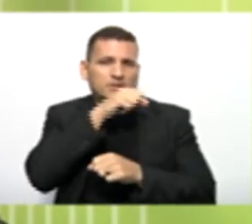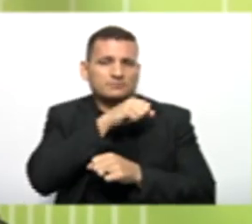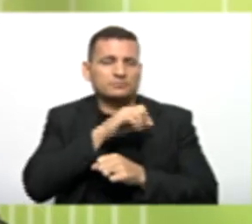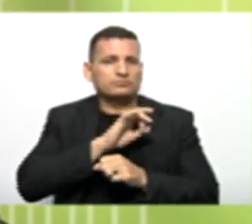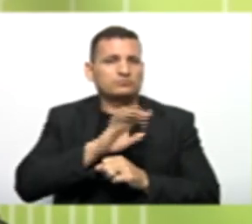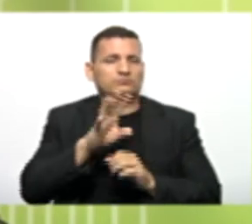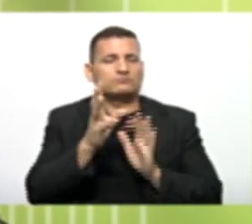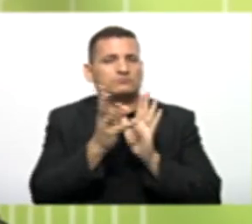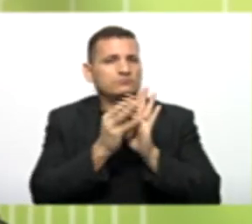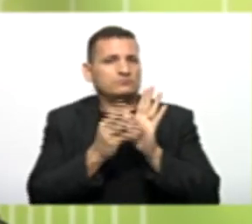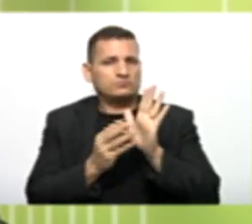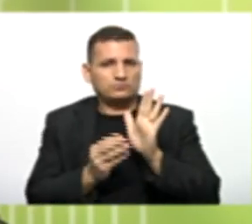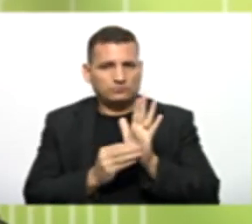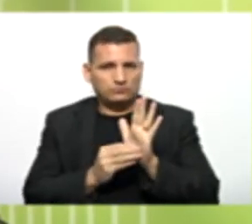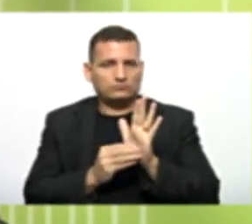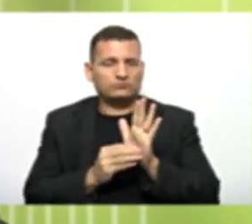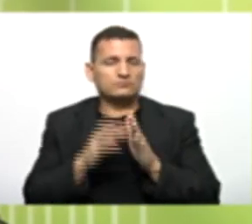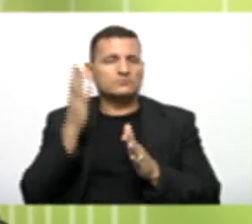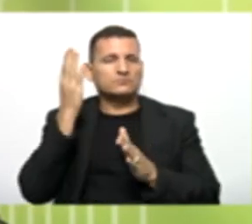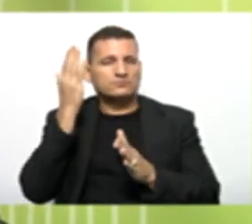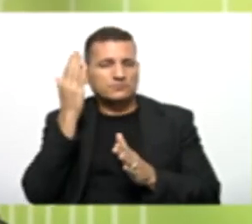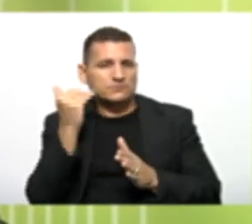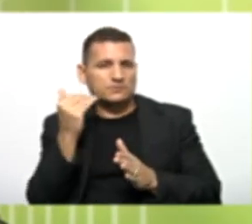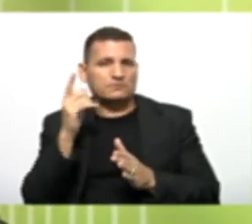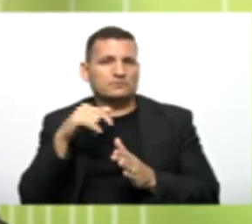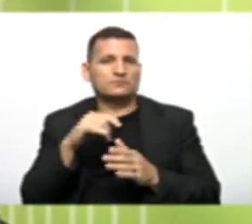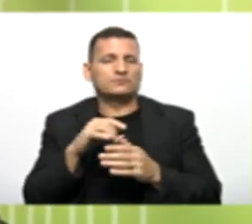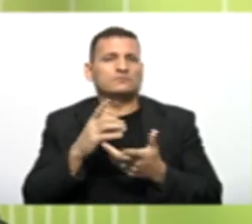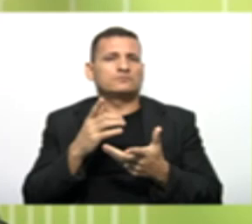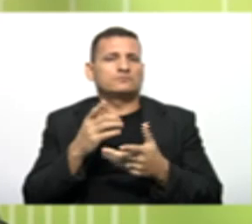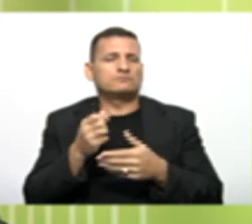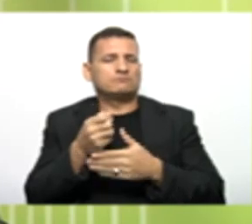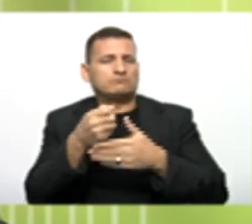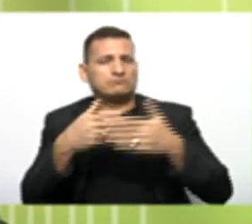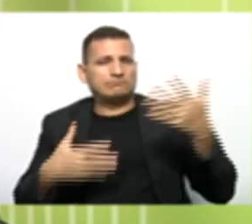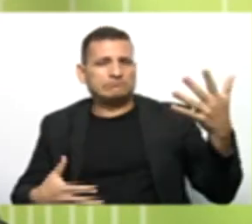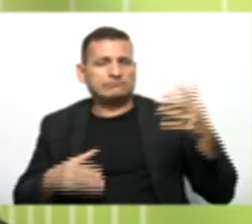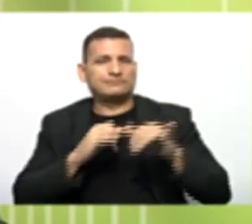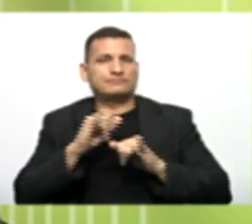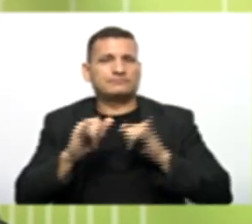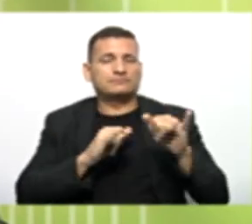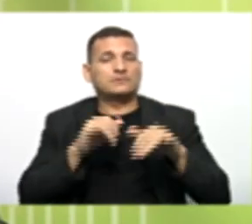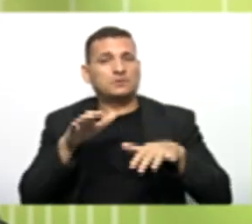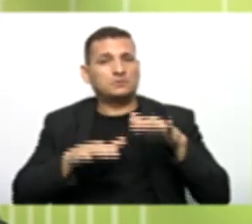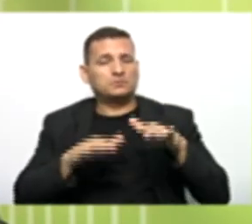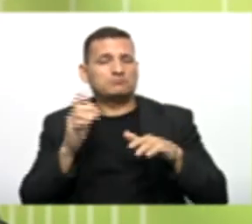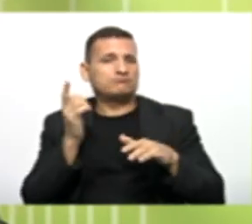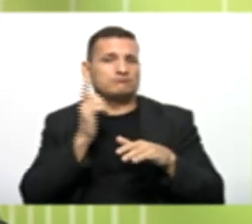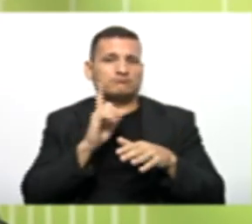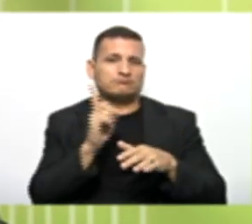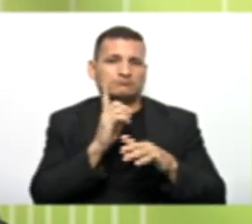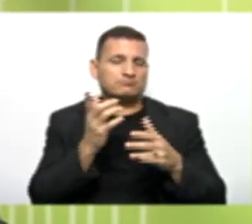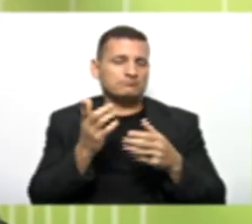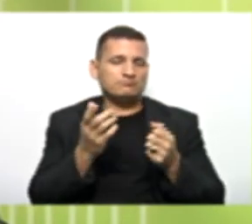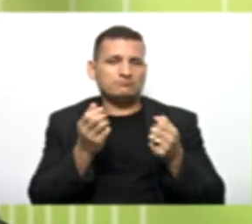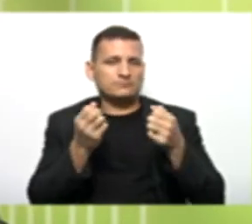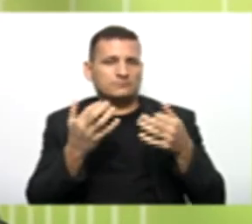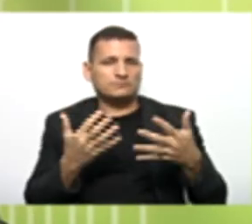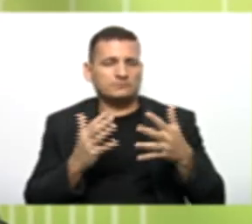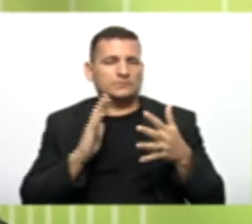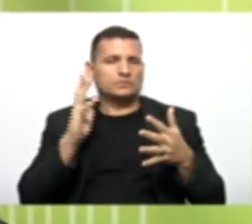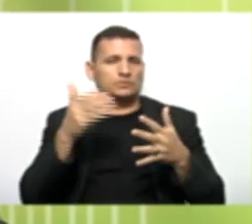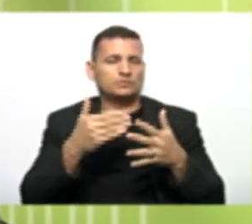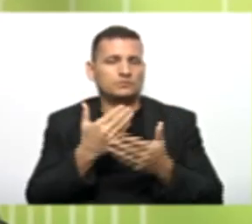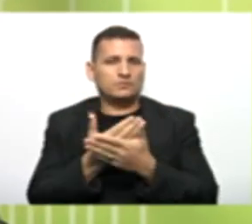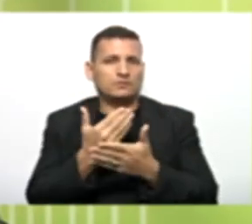nós vimos até agora A gente sabe Que são conteúdos extensos A gente não vai conseguir Abordar Tudo na